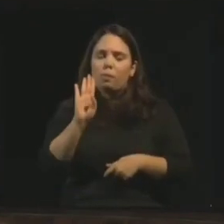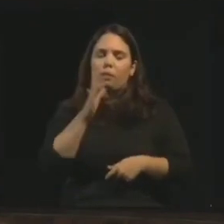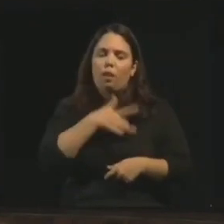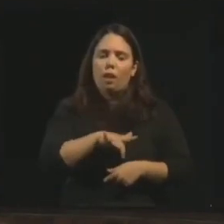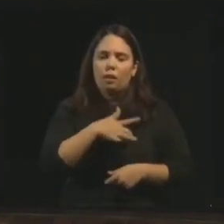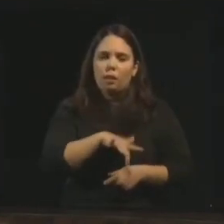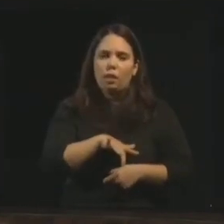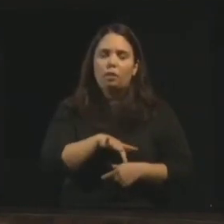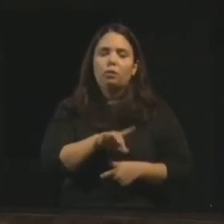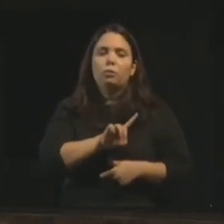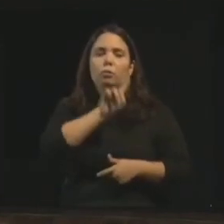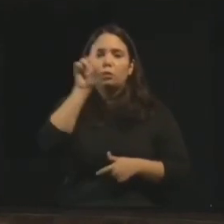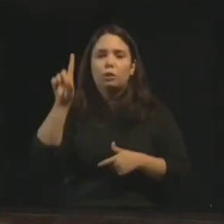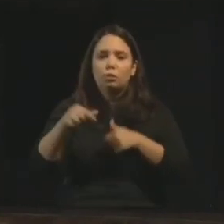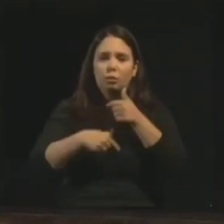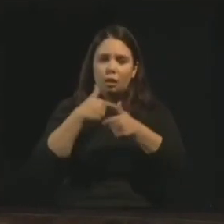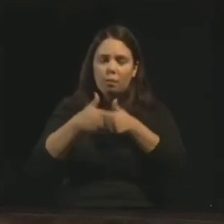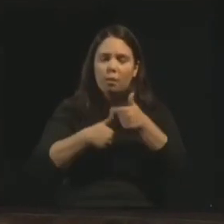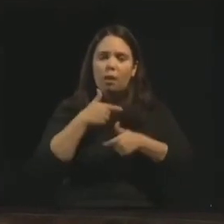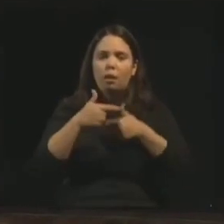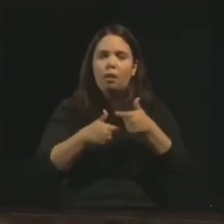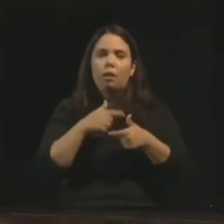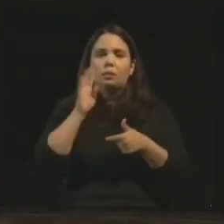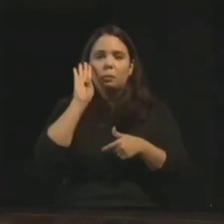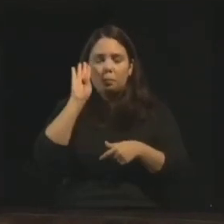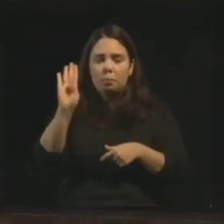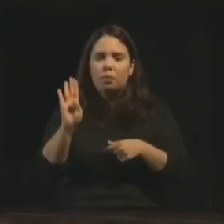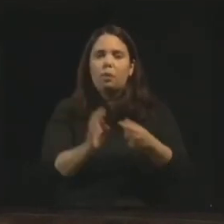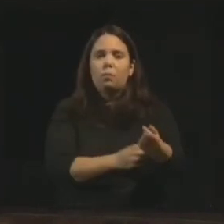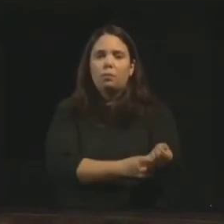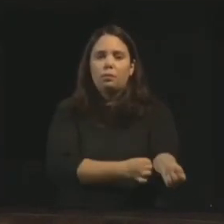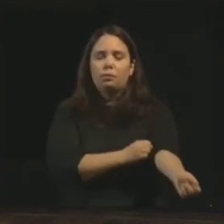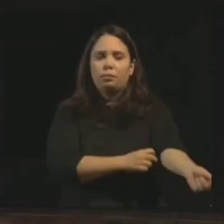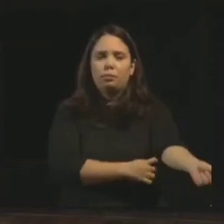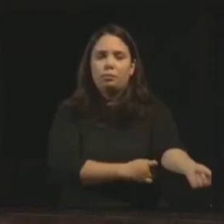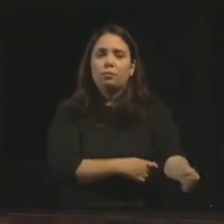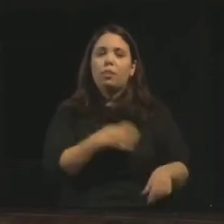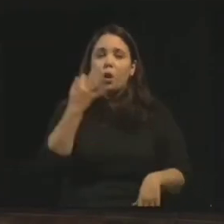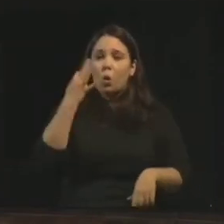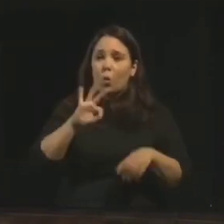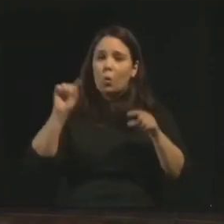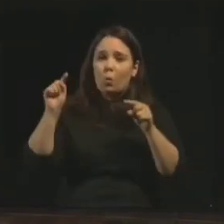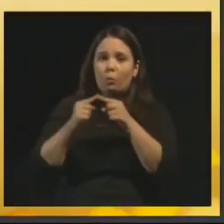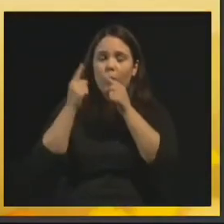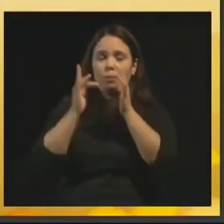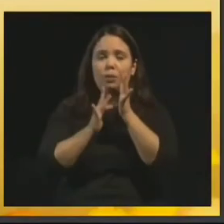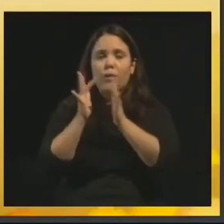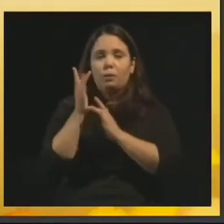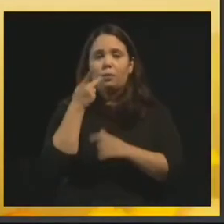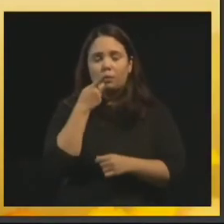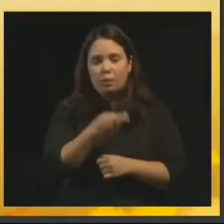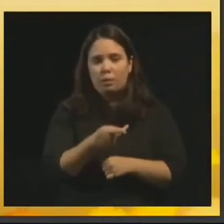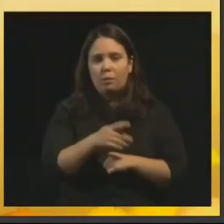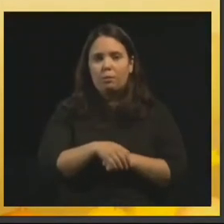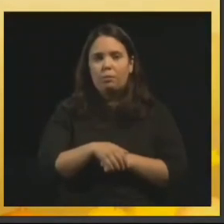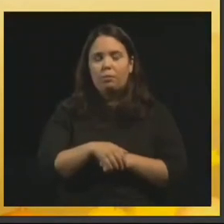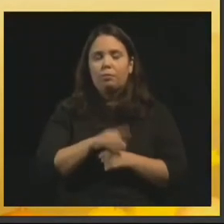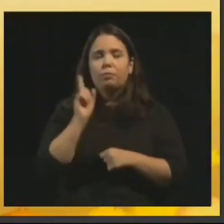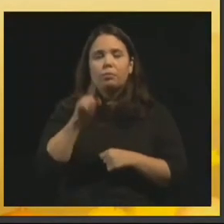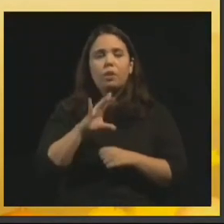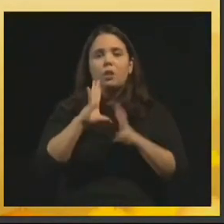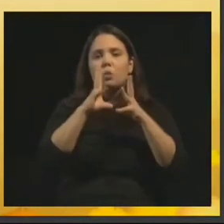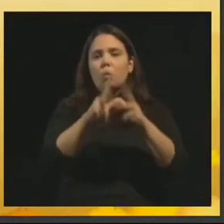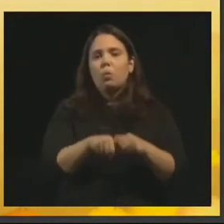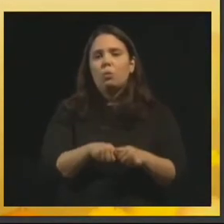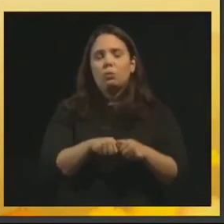Seus dias de trabalho serão pagos pelo cêntuplo, olha lá, confirmando o que Jesus disse, do que tiverem esperado. Ditosos que hajam